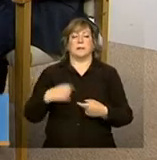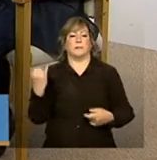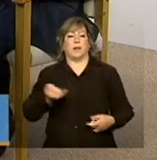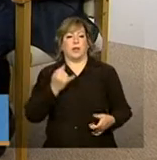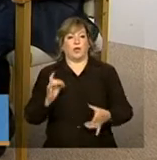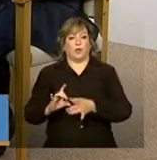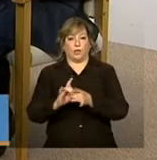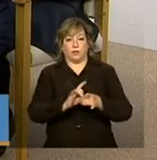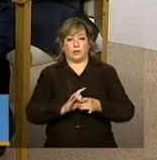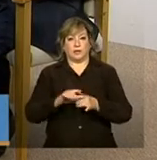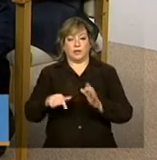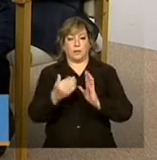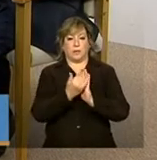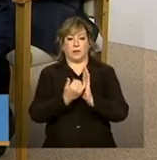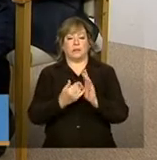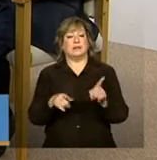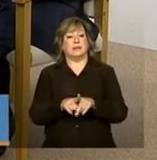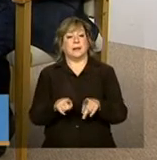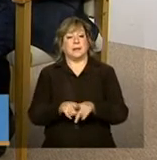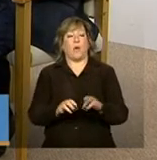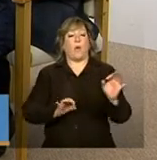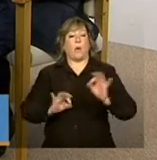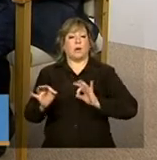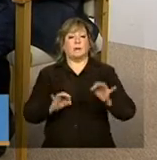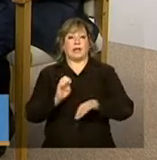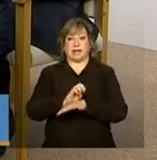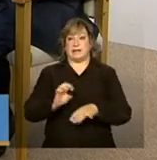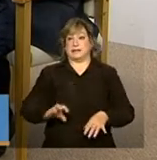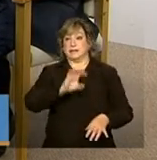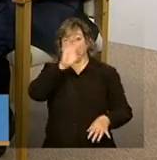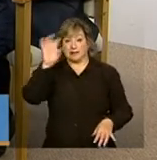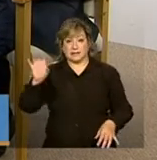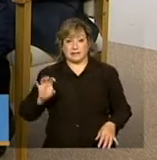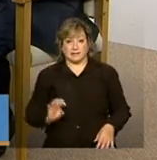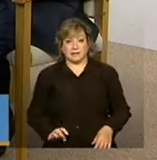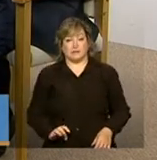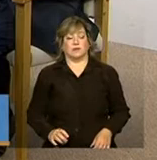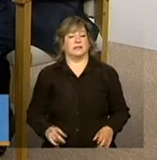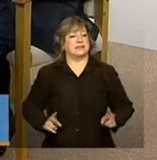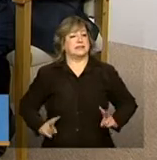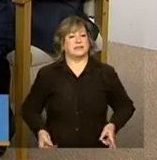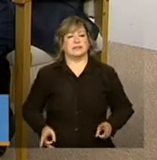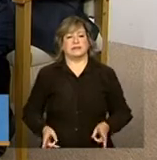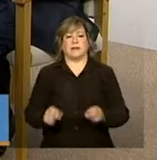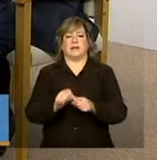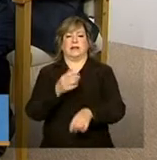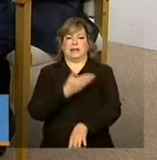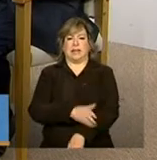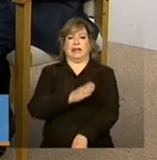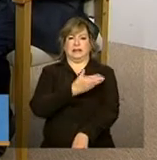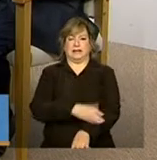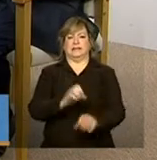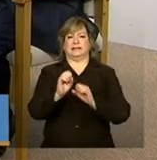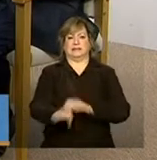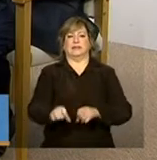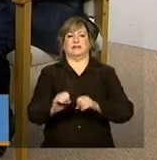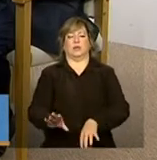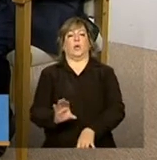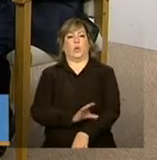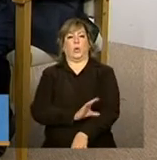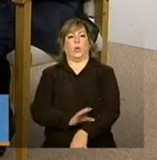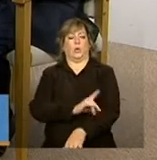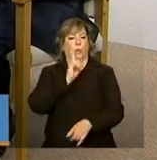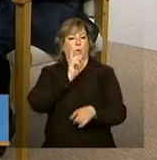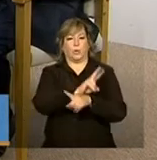como também a coordenação estadual, que o tempo todo está fazendo capacitação, treinamento, está acompanhando os seus